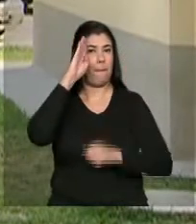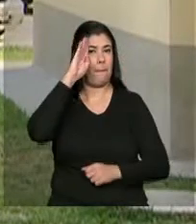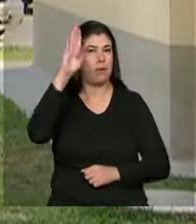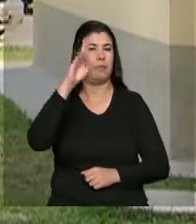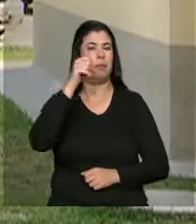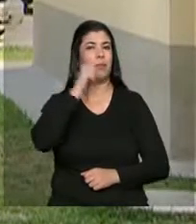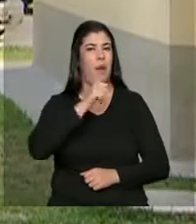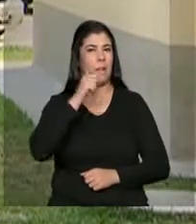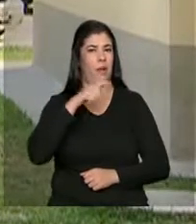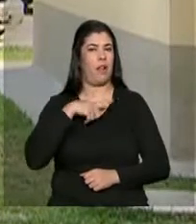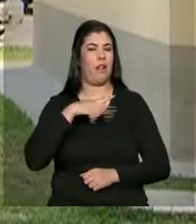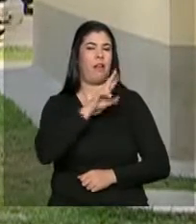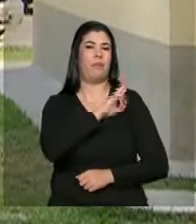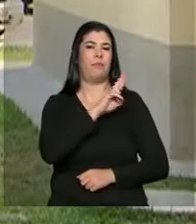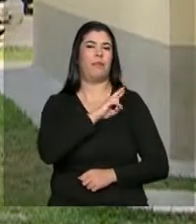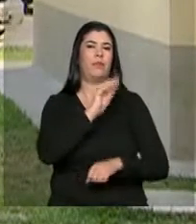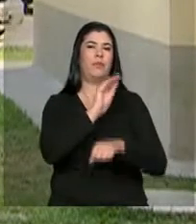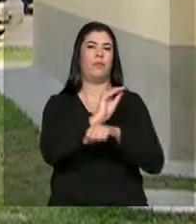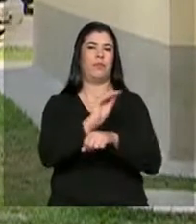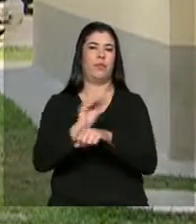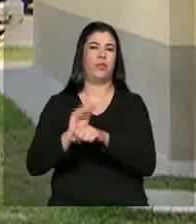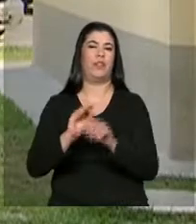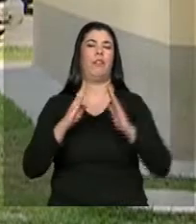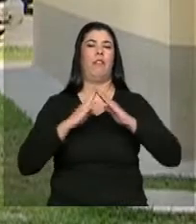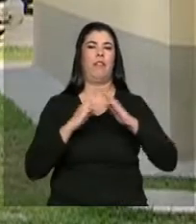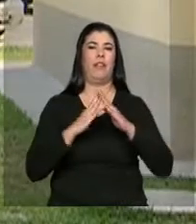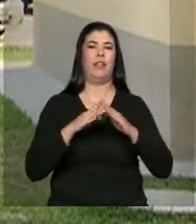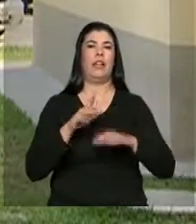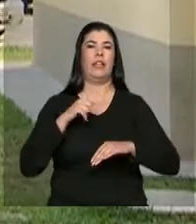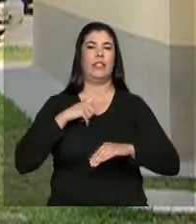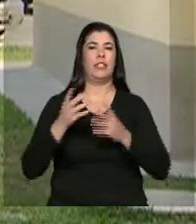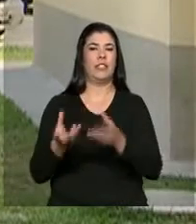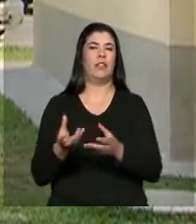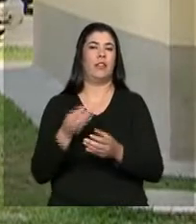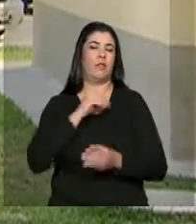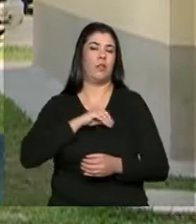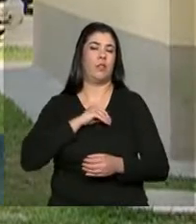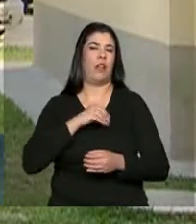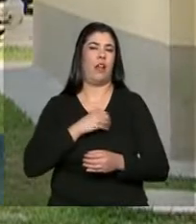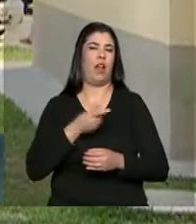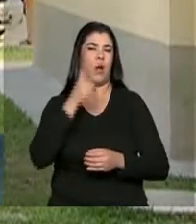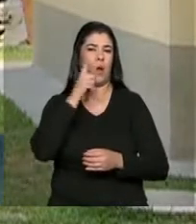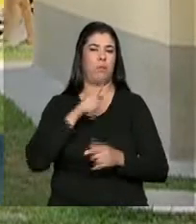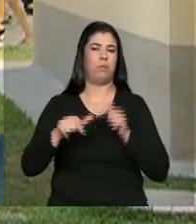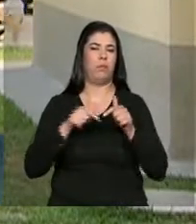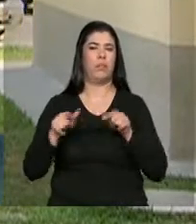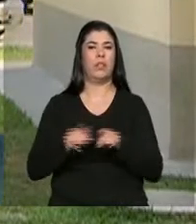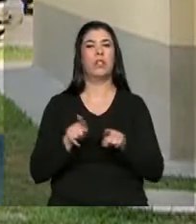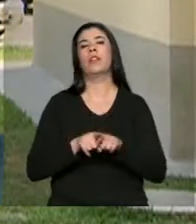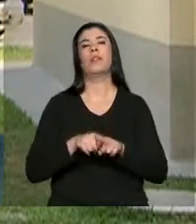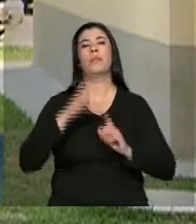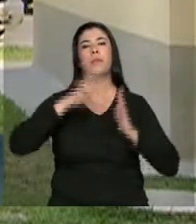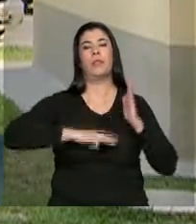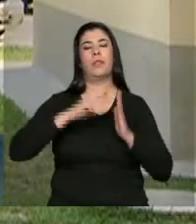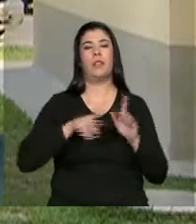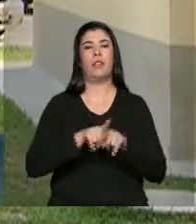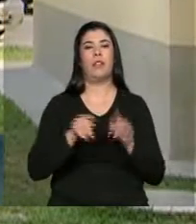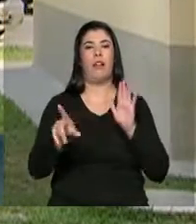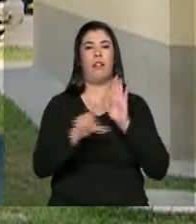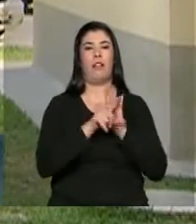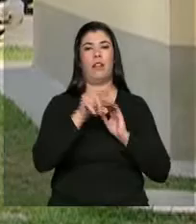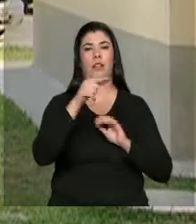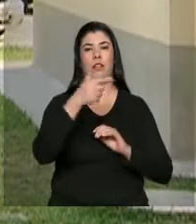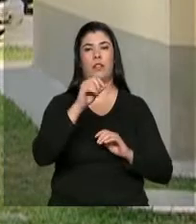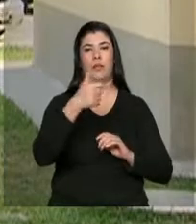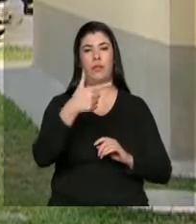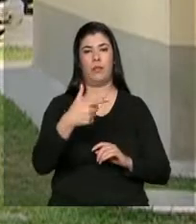chefes de família. Aquelas responsáveis pela maior parte do orçamento da casa. Outra medida é a lei de 2012 que determina.